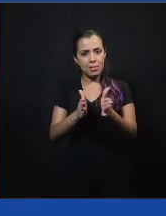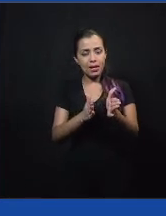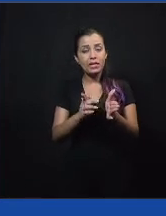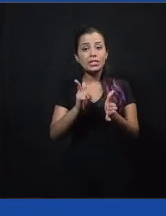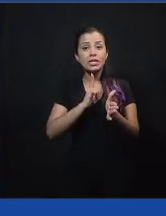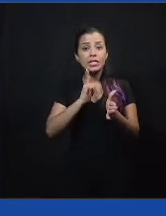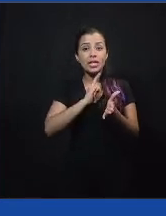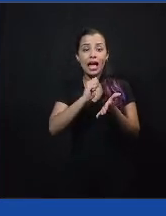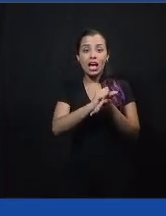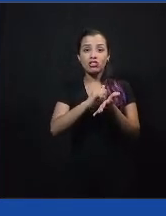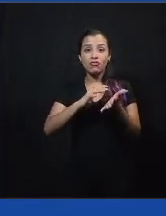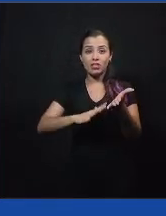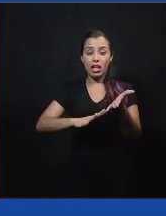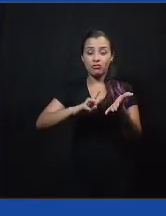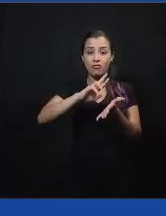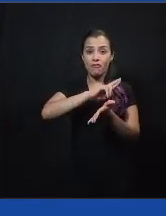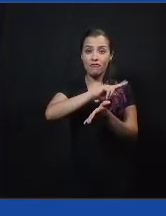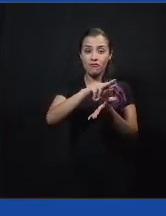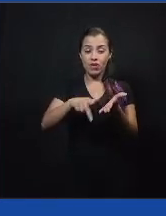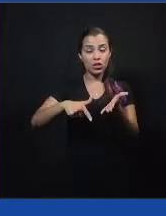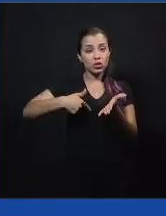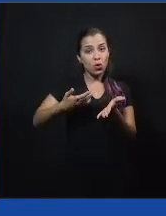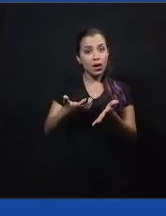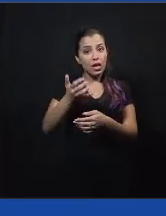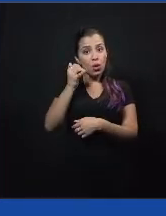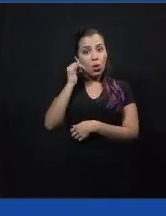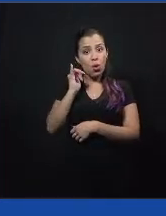e processos, na verdade, que eu quero contar para vocês.